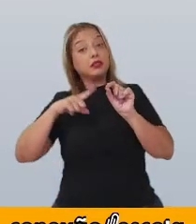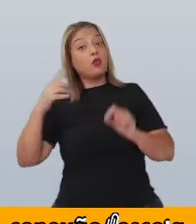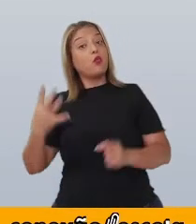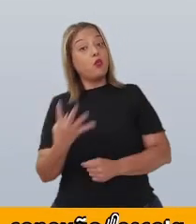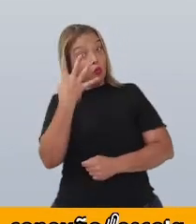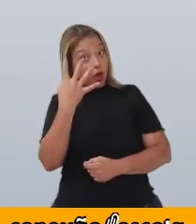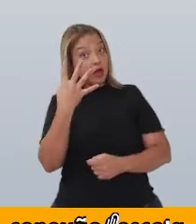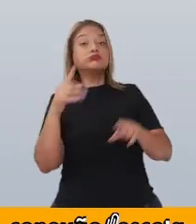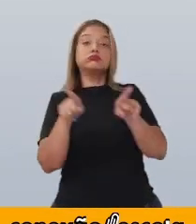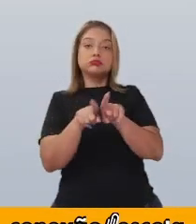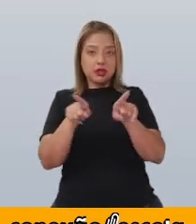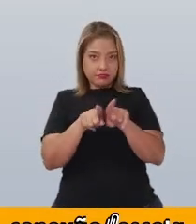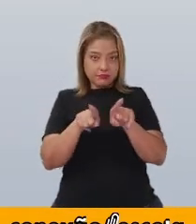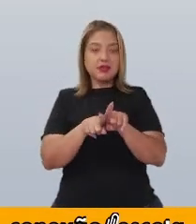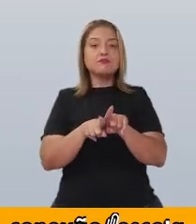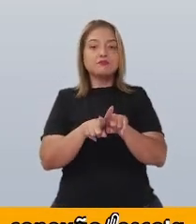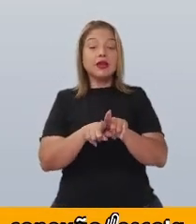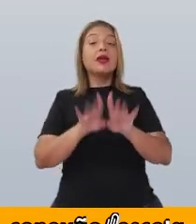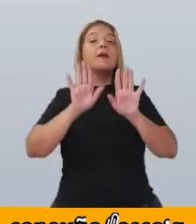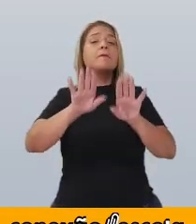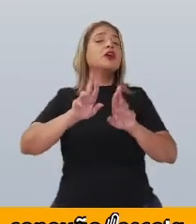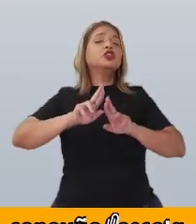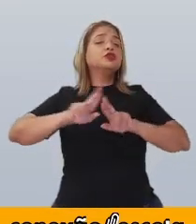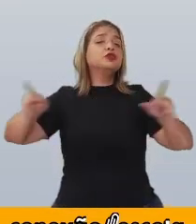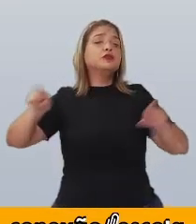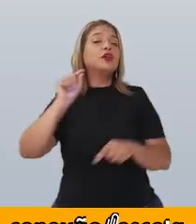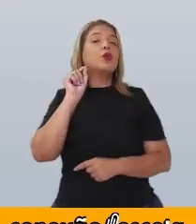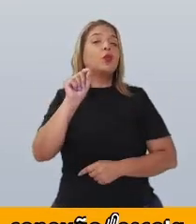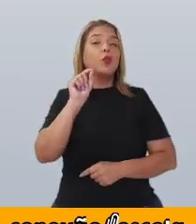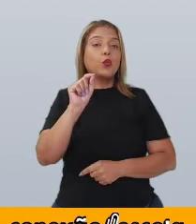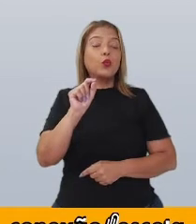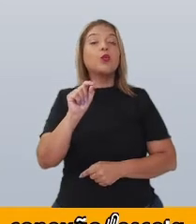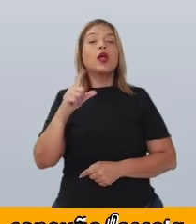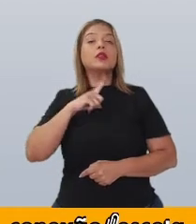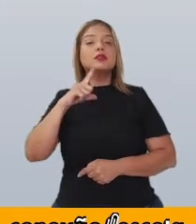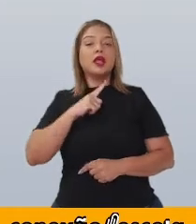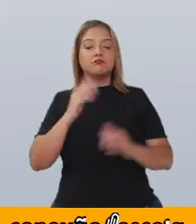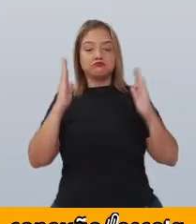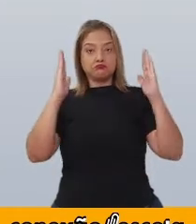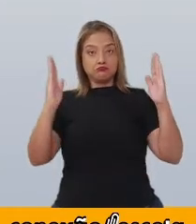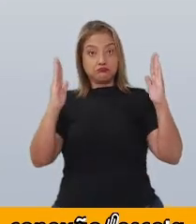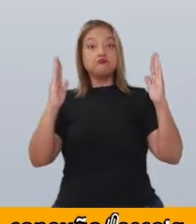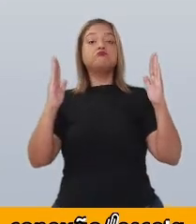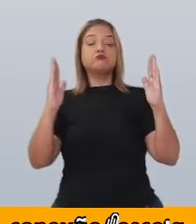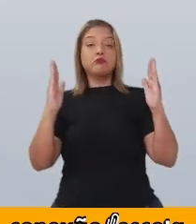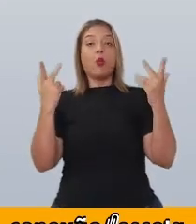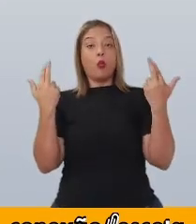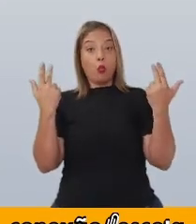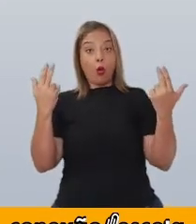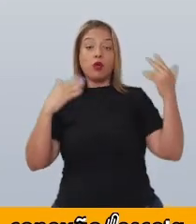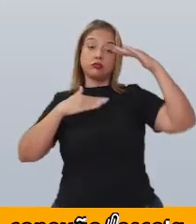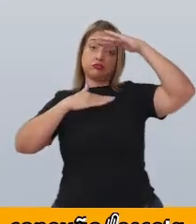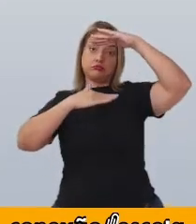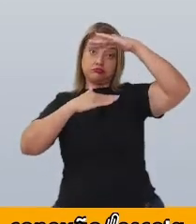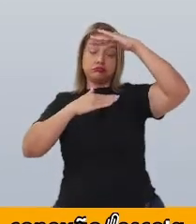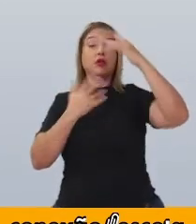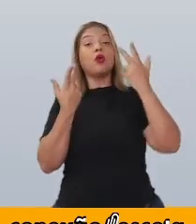lados igual ao quadrado. A única diferença é que dois lados têm o mesmo tamanho e os outros